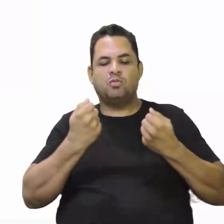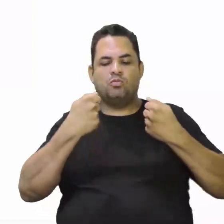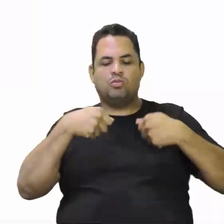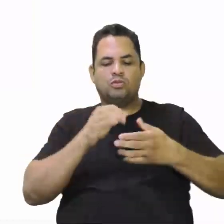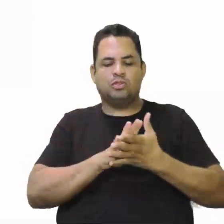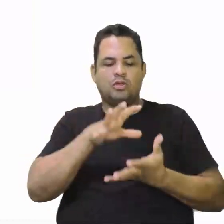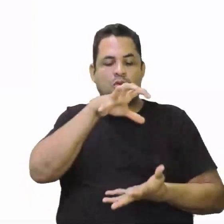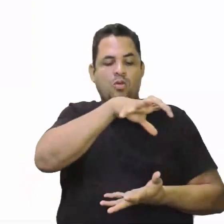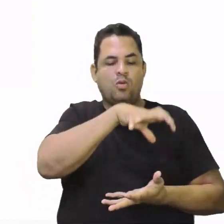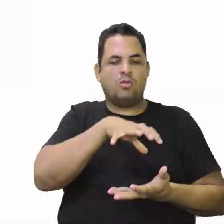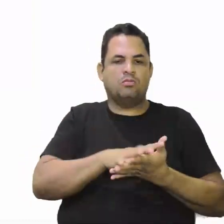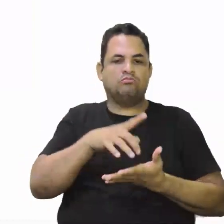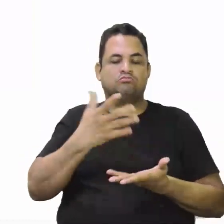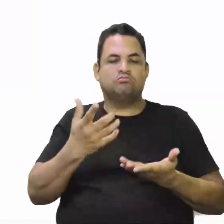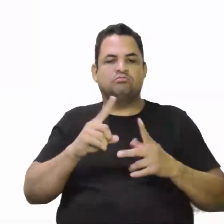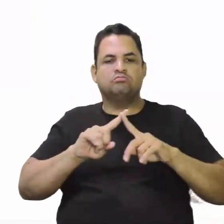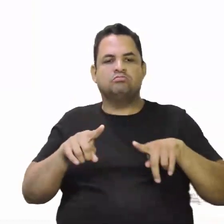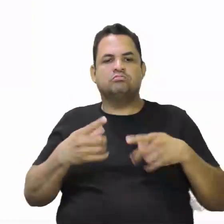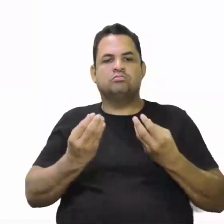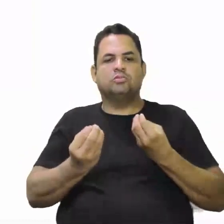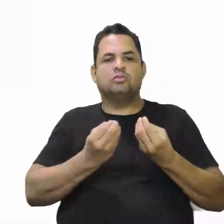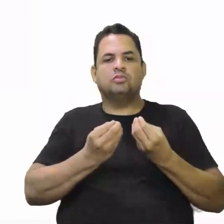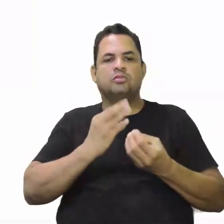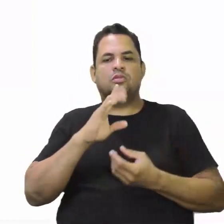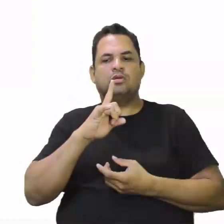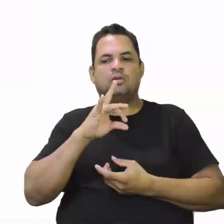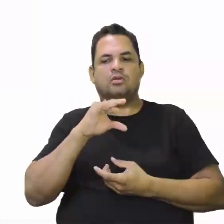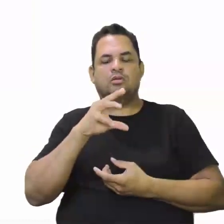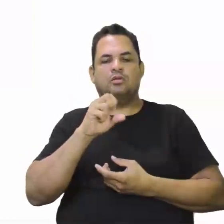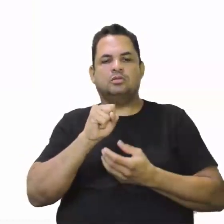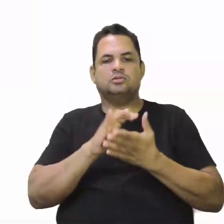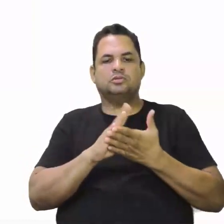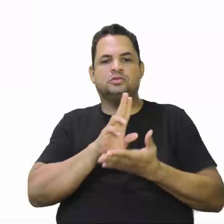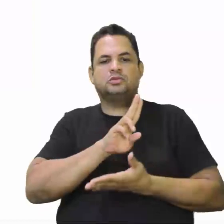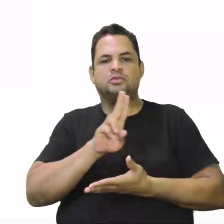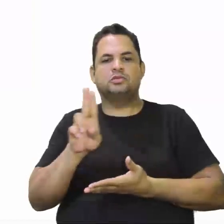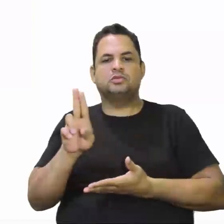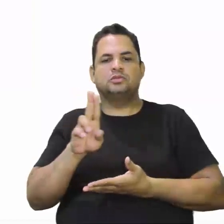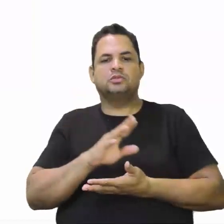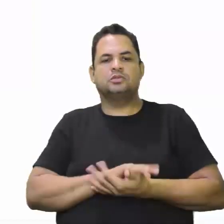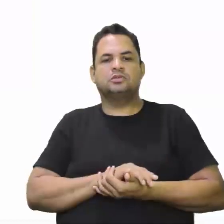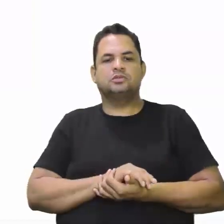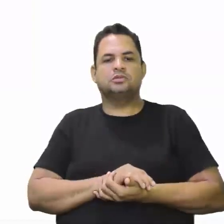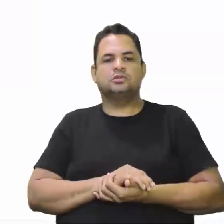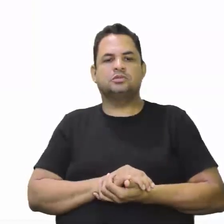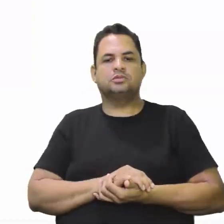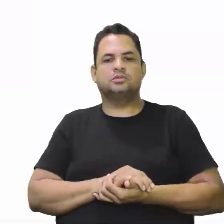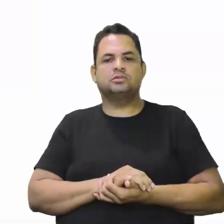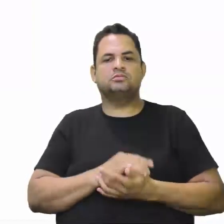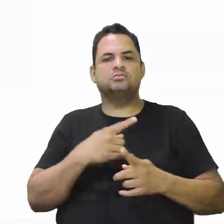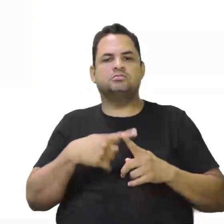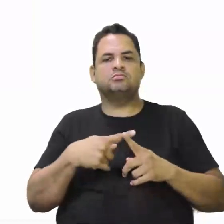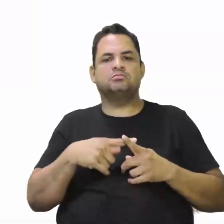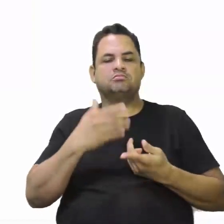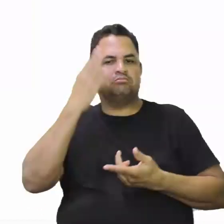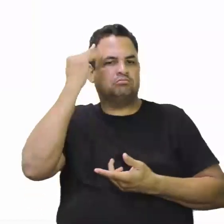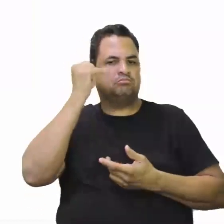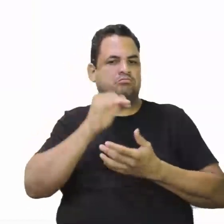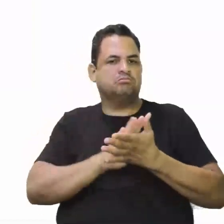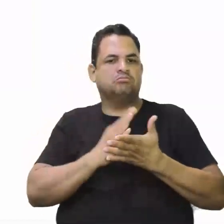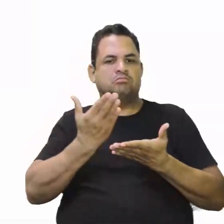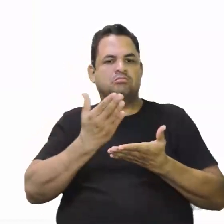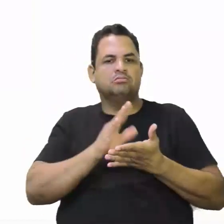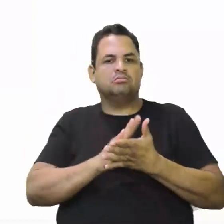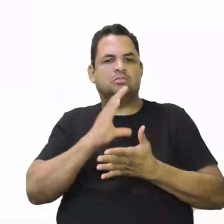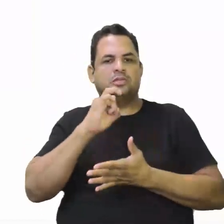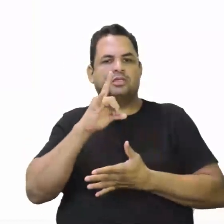Só que tem uma questão. Como o cara era crioulo, olha o nome que eles dão pejorativo. Porque você sabe, quando nós falamos assim,